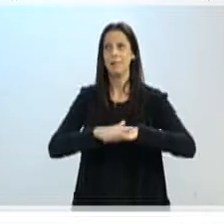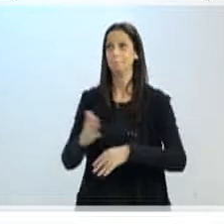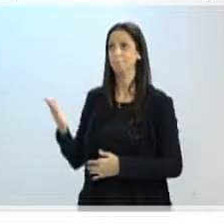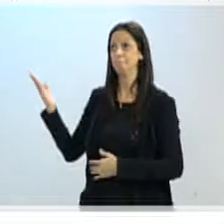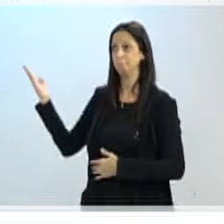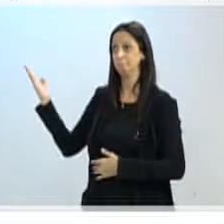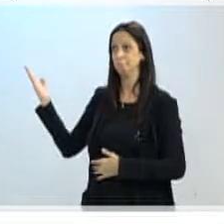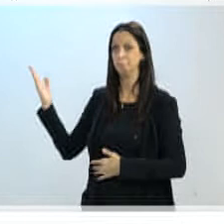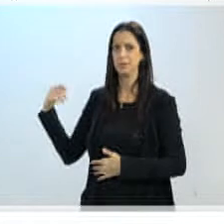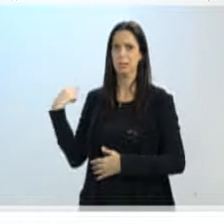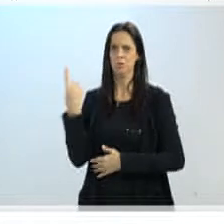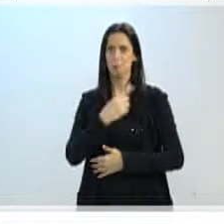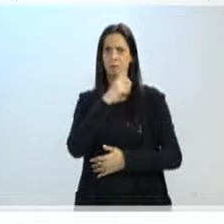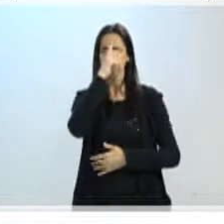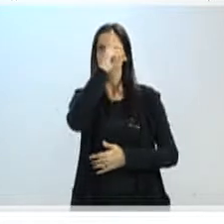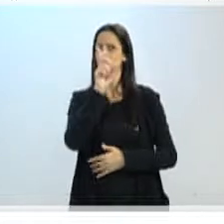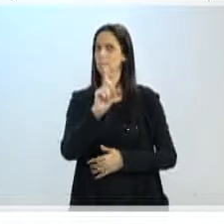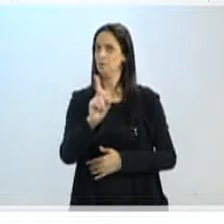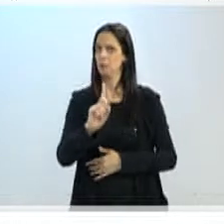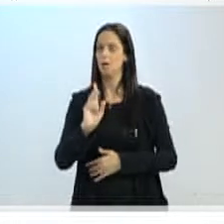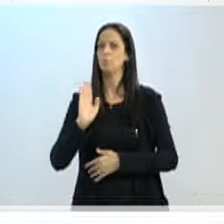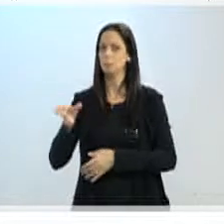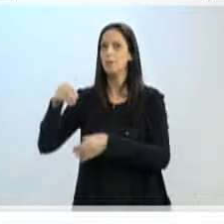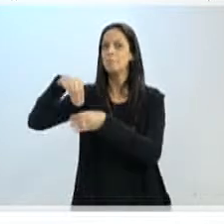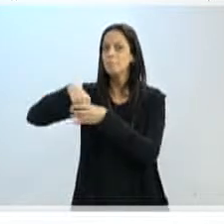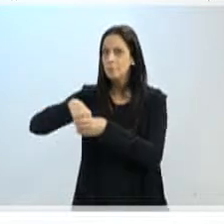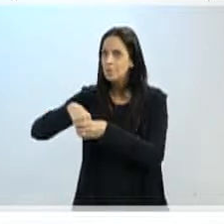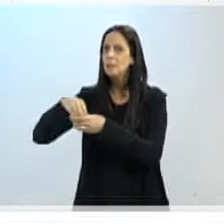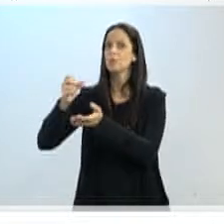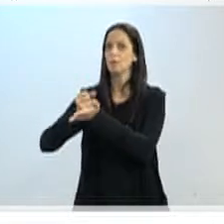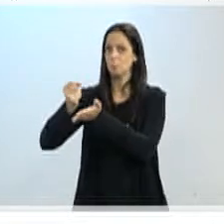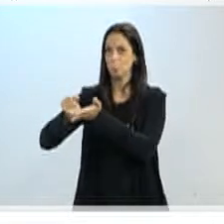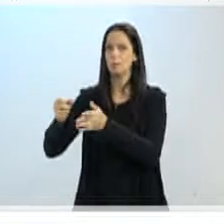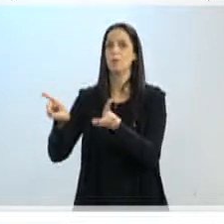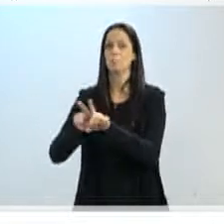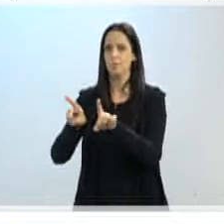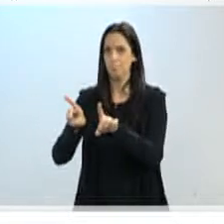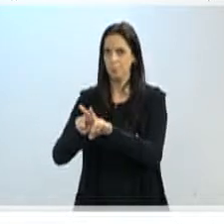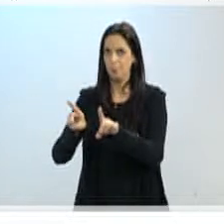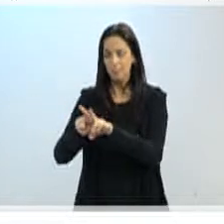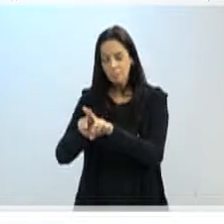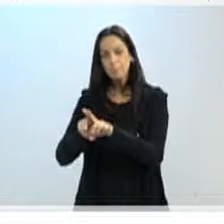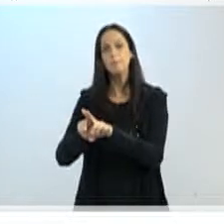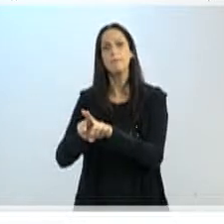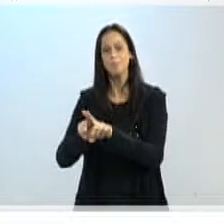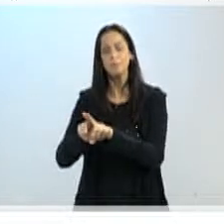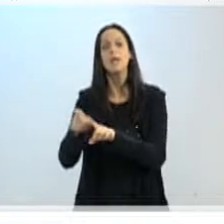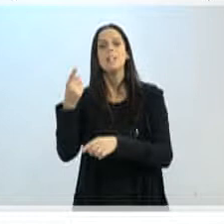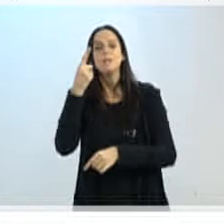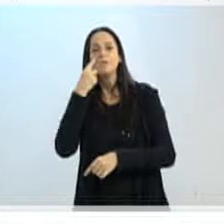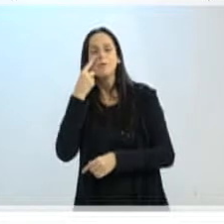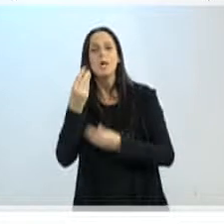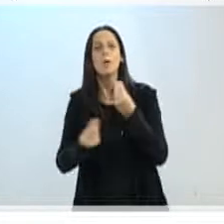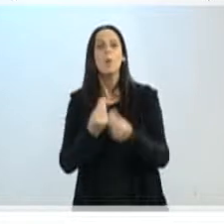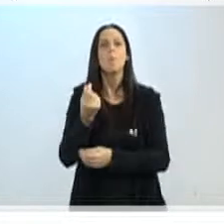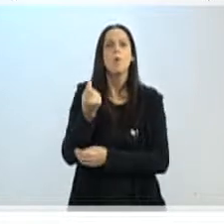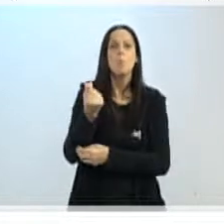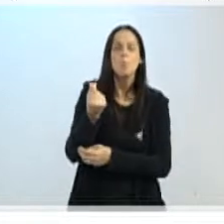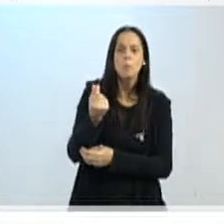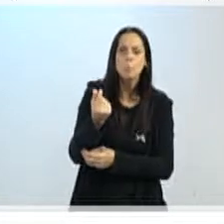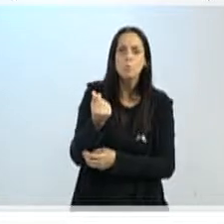que inventamos, mas isso está lá dentro dos processos, vai-se a apuração do custo médio do UAC, que é